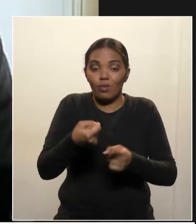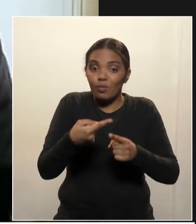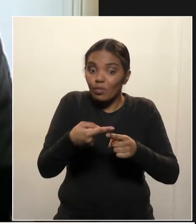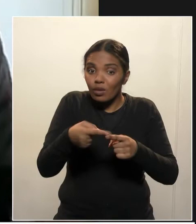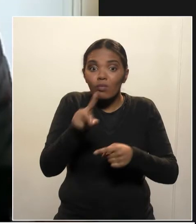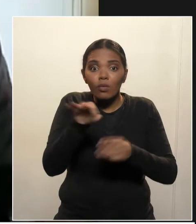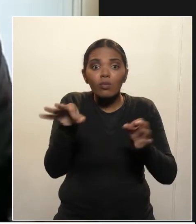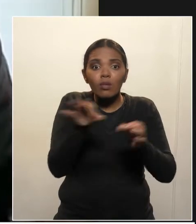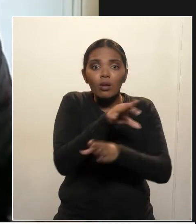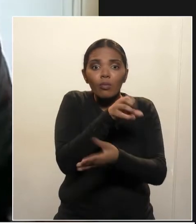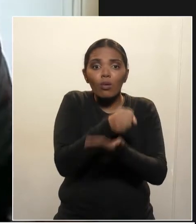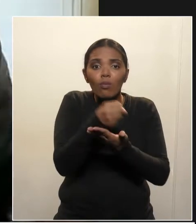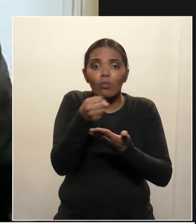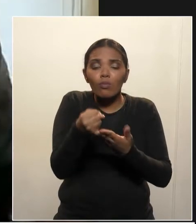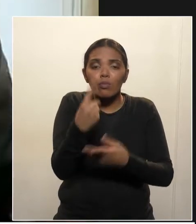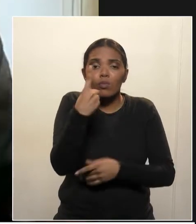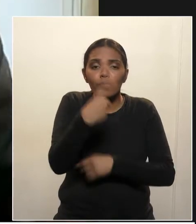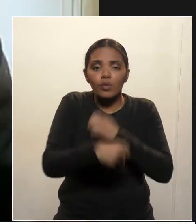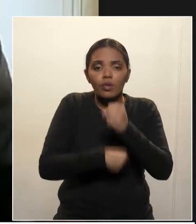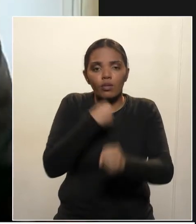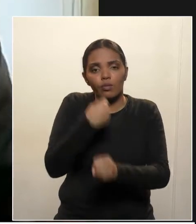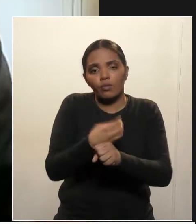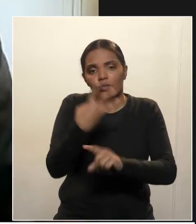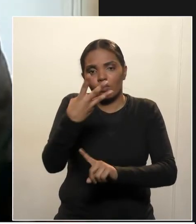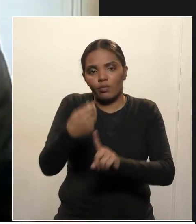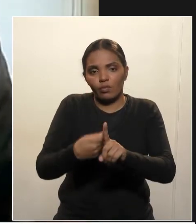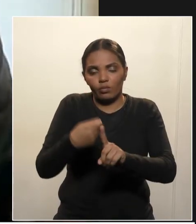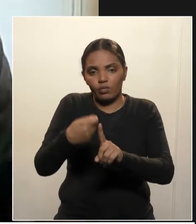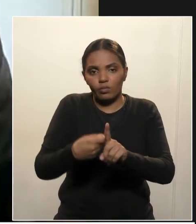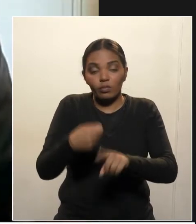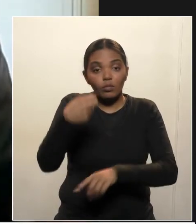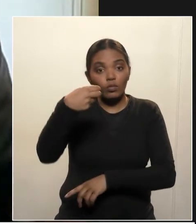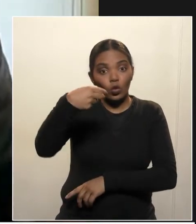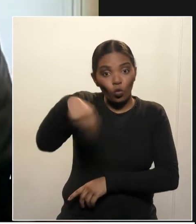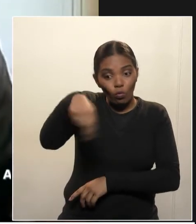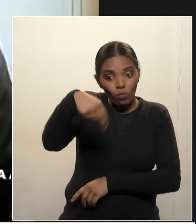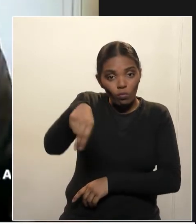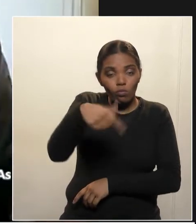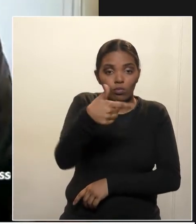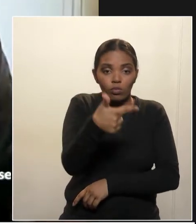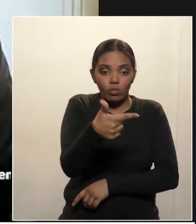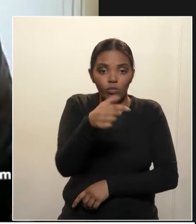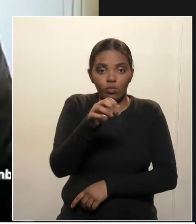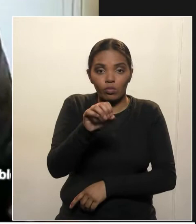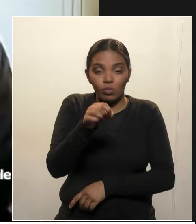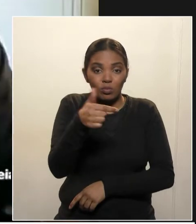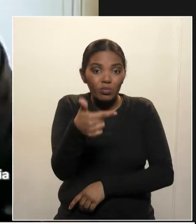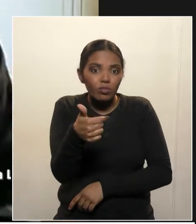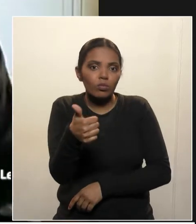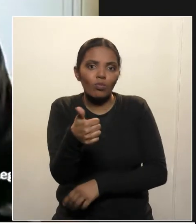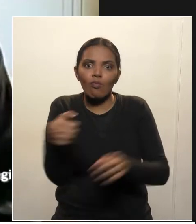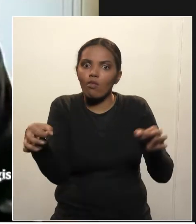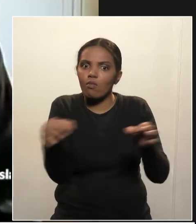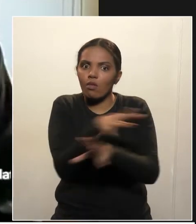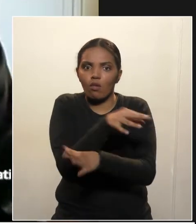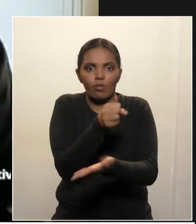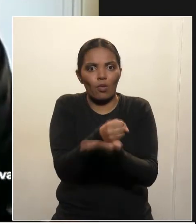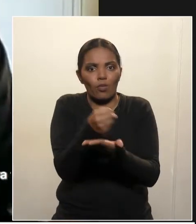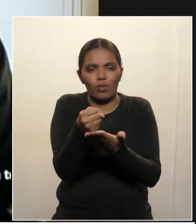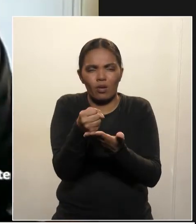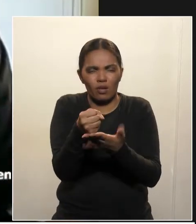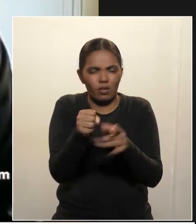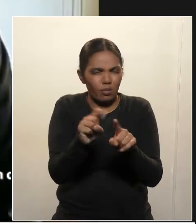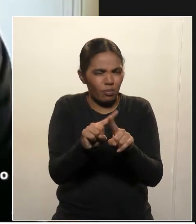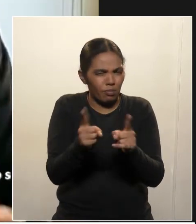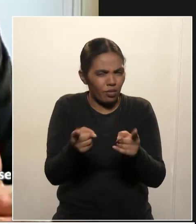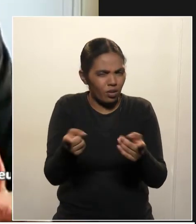termina daqui um ano e três meses, em novembro de dois mil e vinte e um. Agora, se a